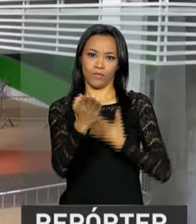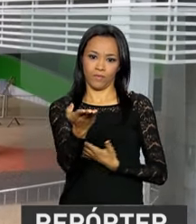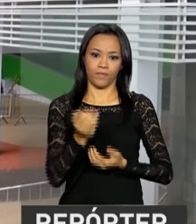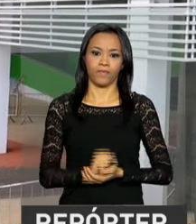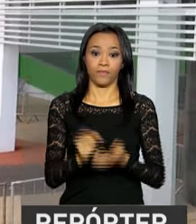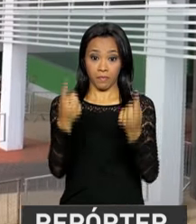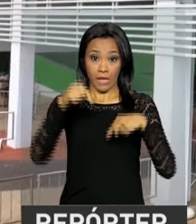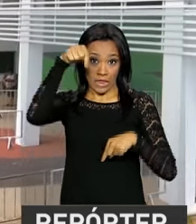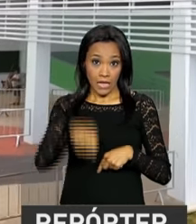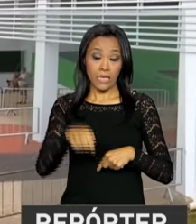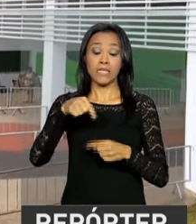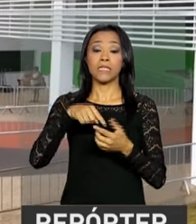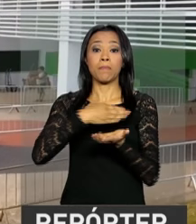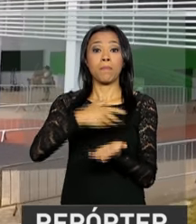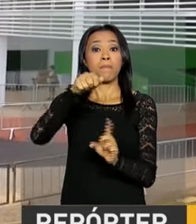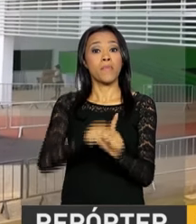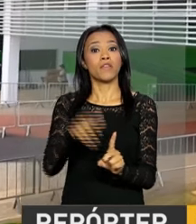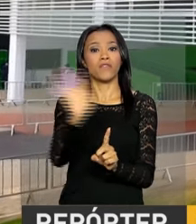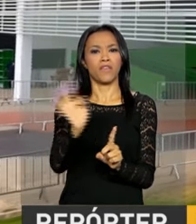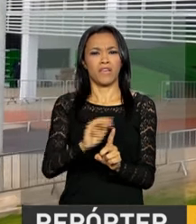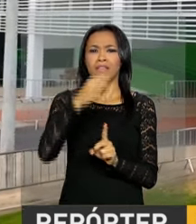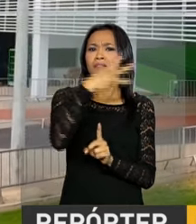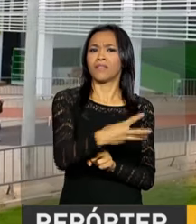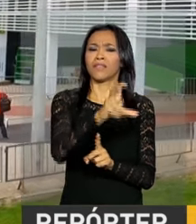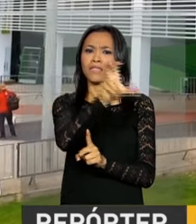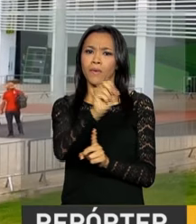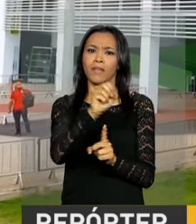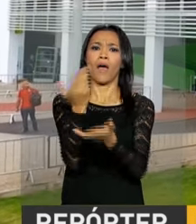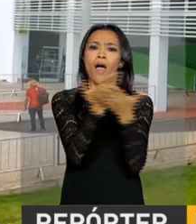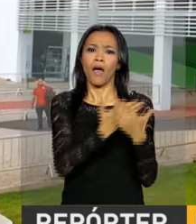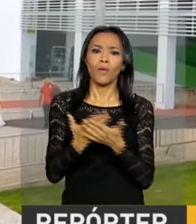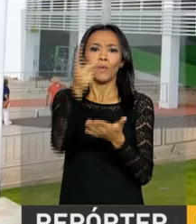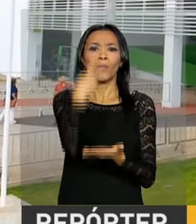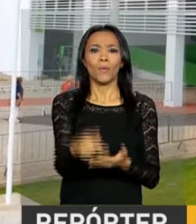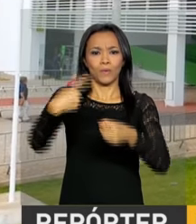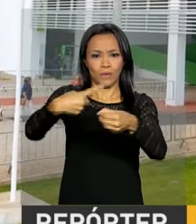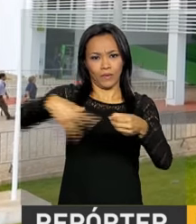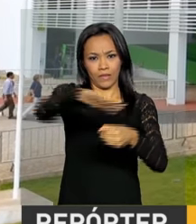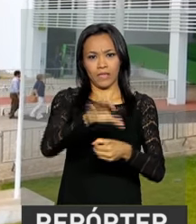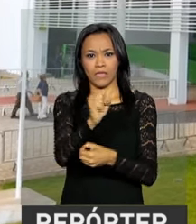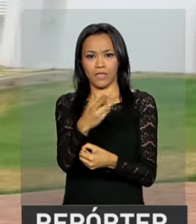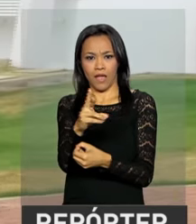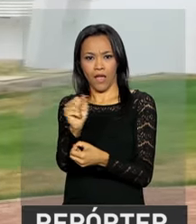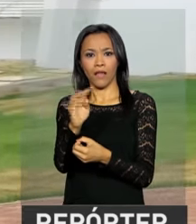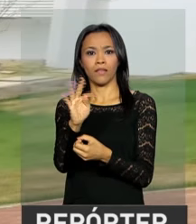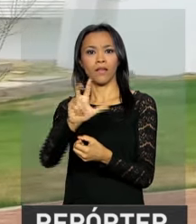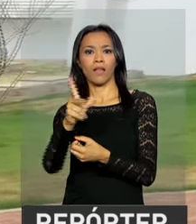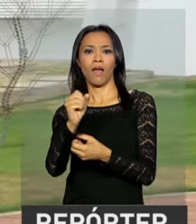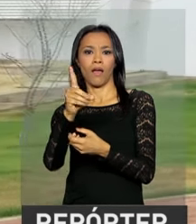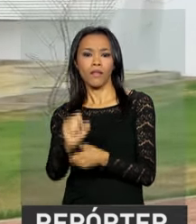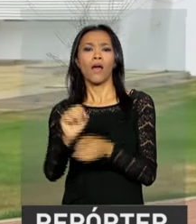Neste mês de fevereiro, 350 alunos do ensino médio e técnico de Serra Talhada, no sertão de Pernambuco, a 415